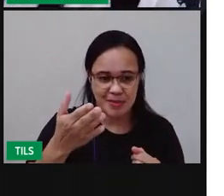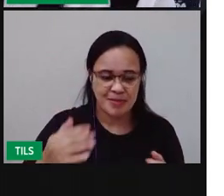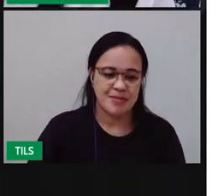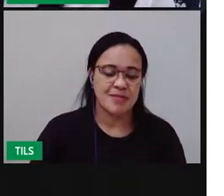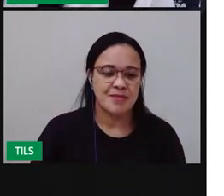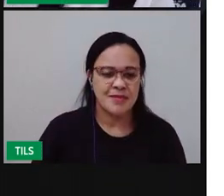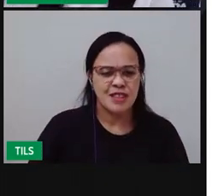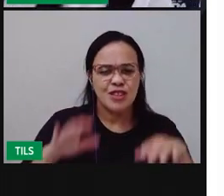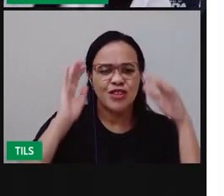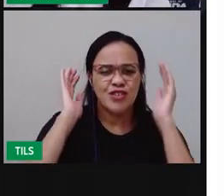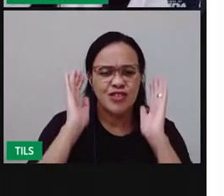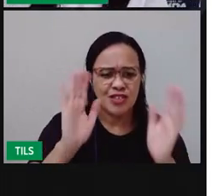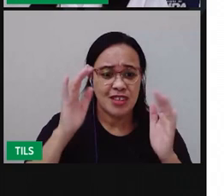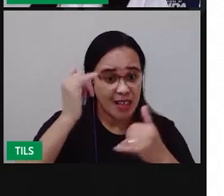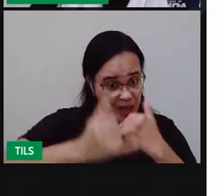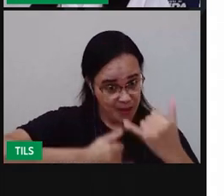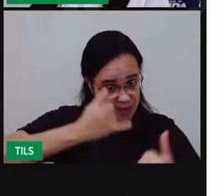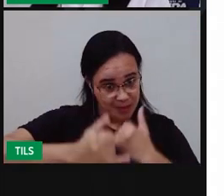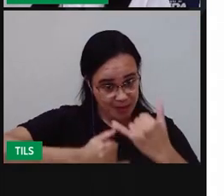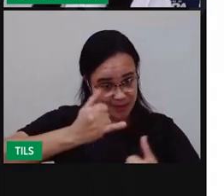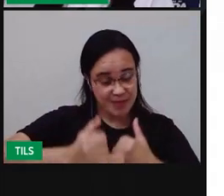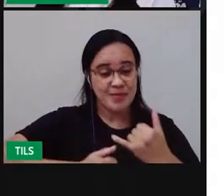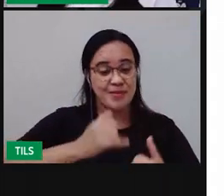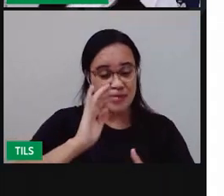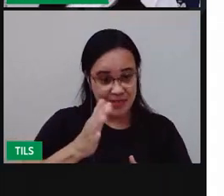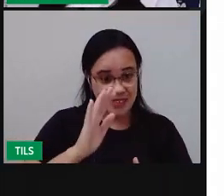Já brincaram com ela?